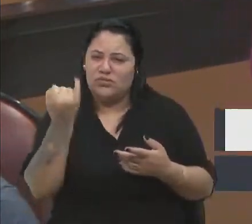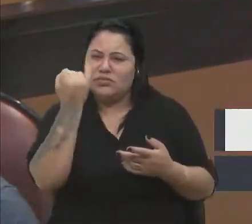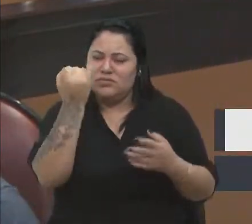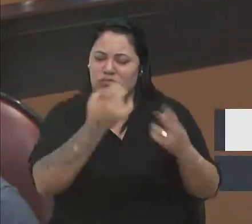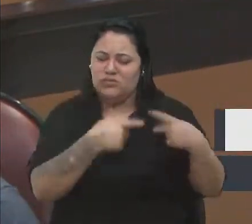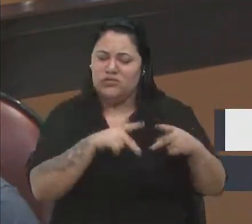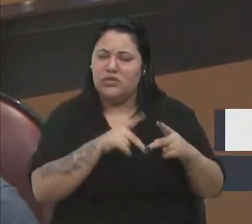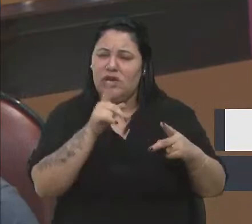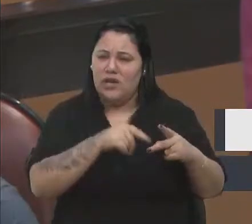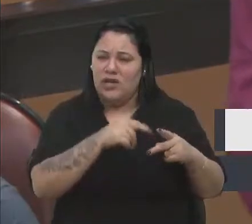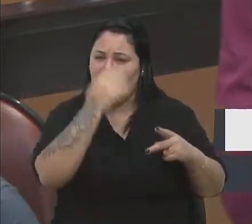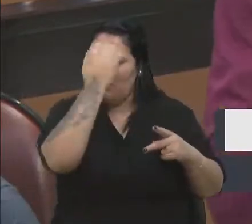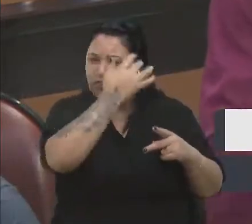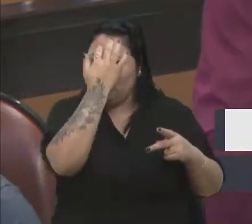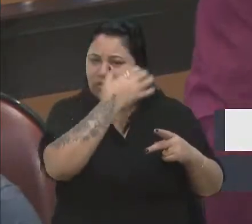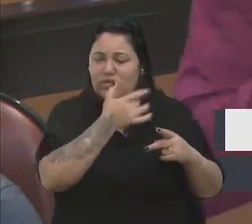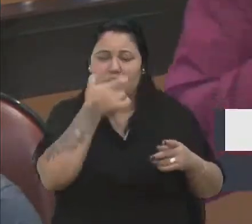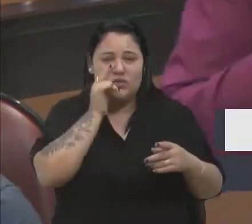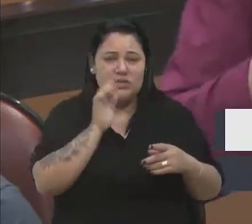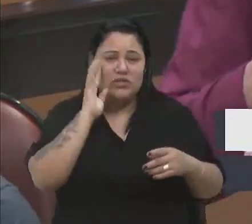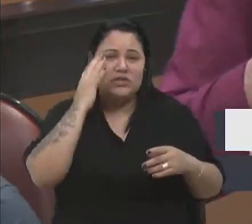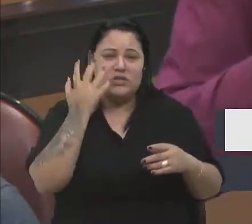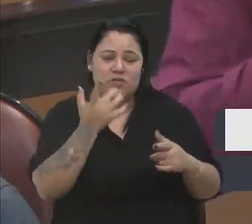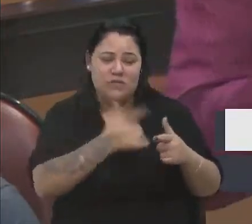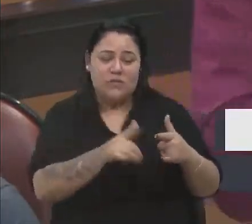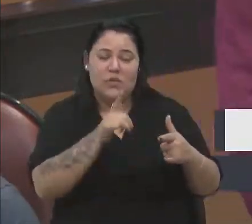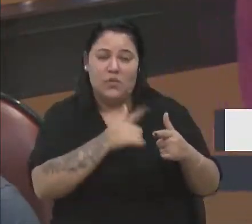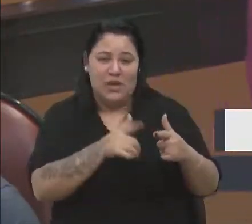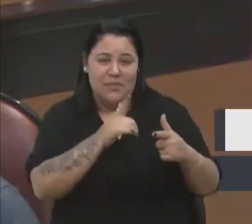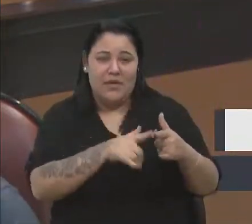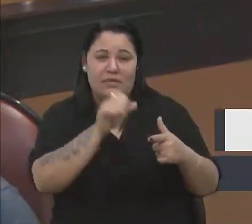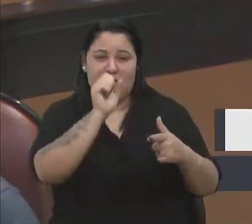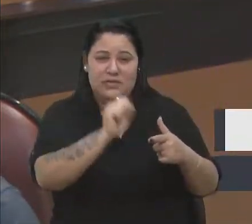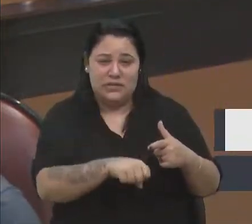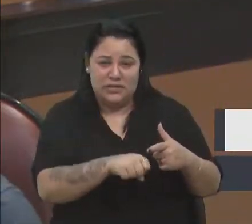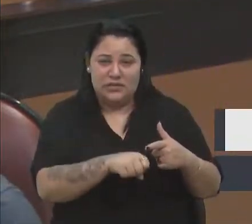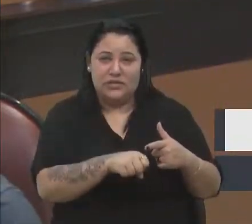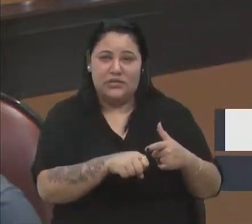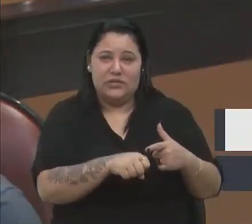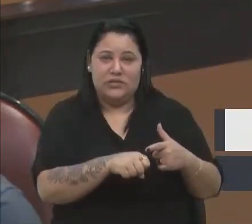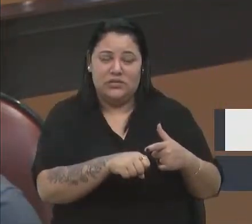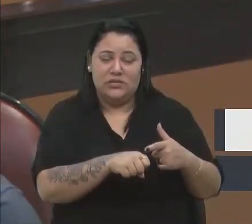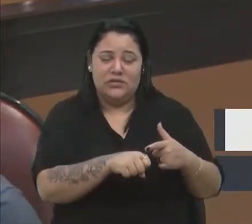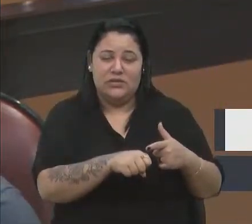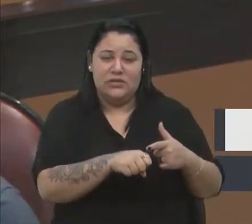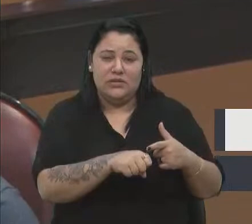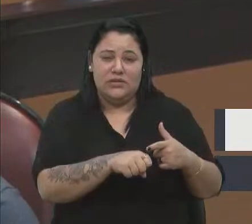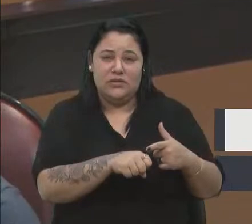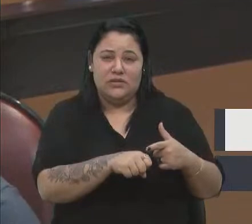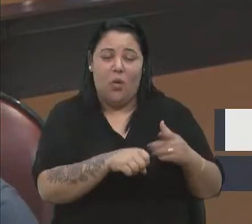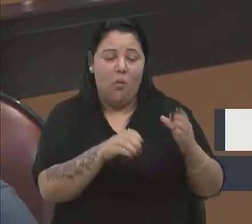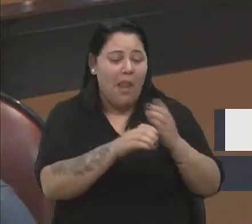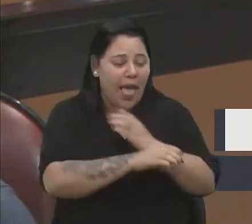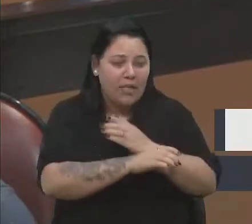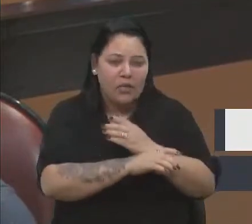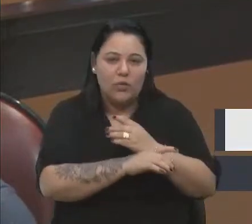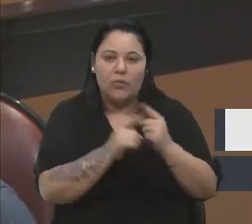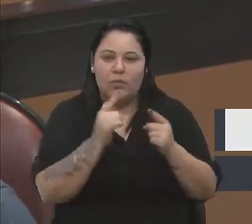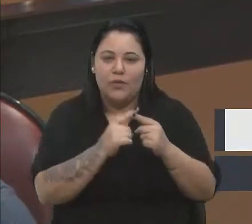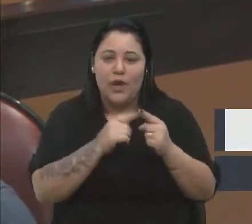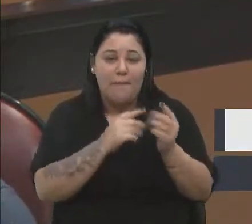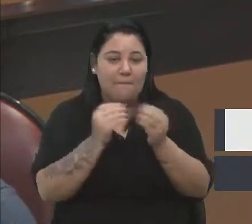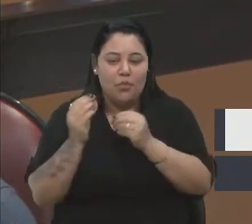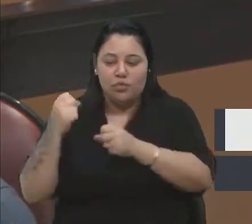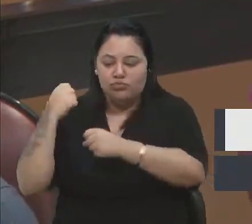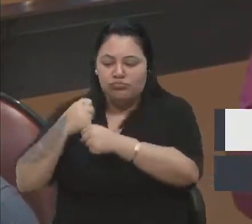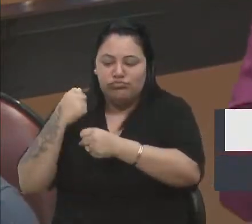que o prefeito Adiló está resolvendo o problema em definitivo, que há muitos anos se arrasta